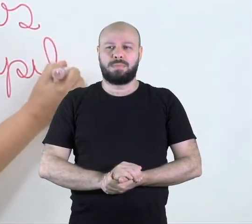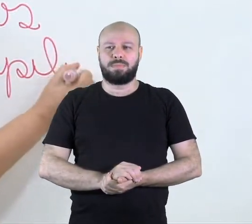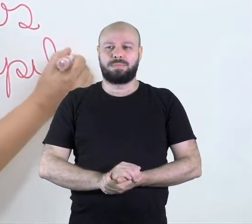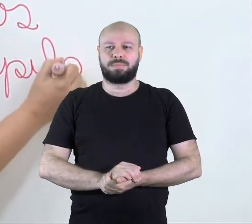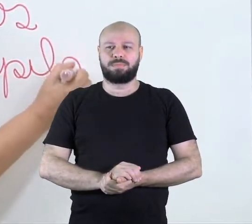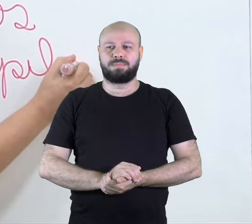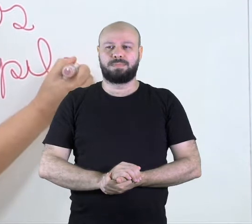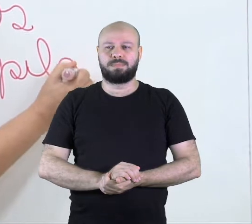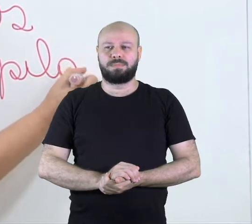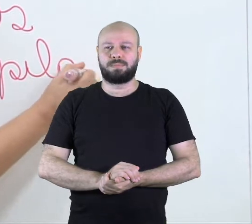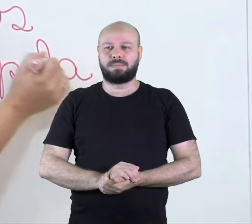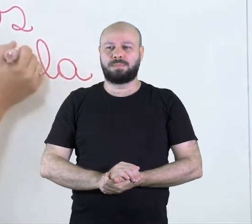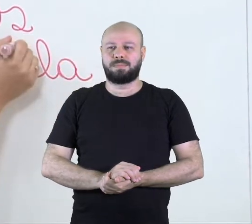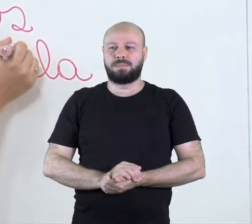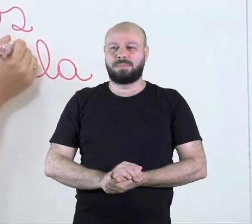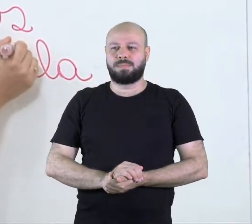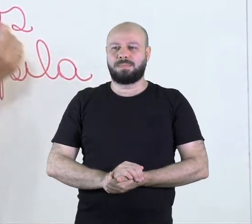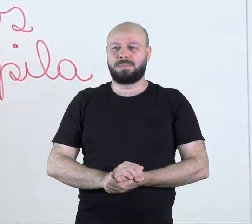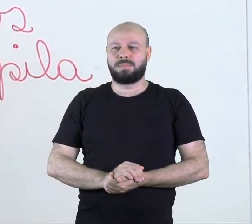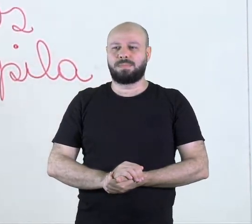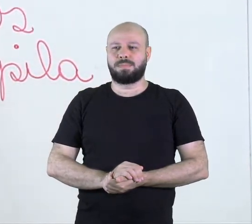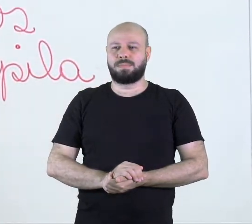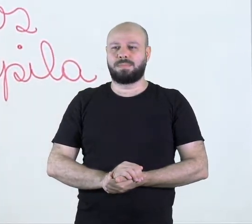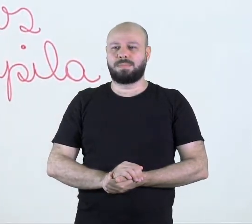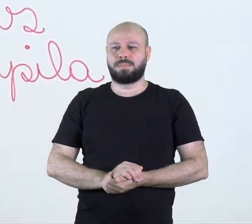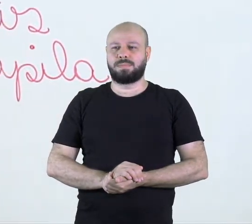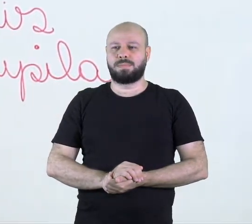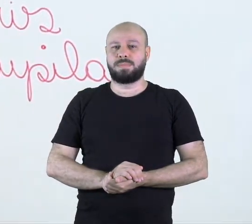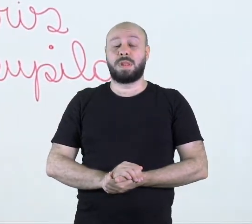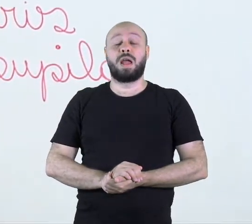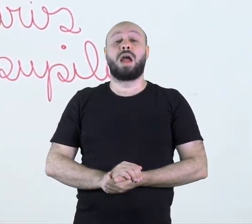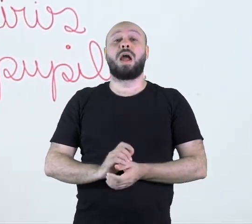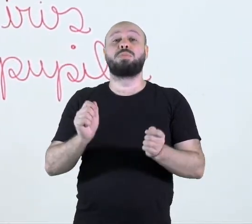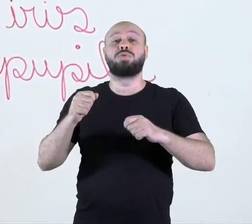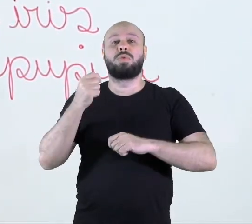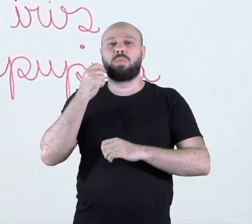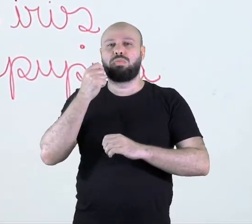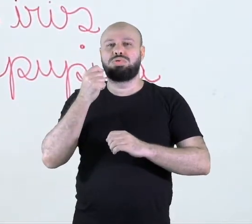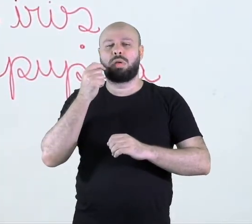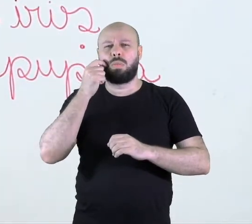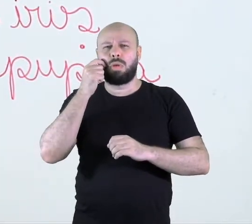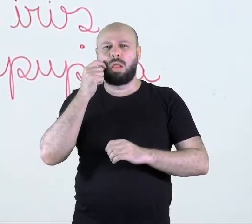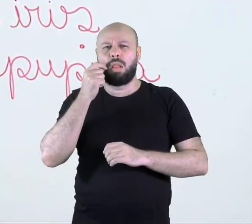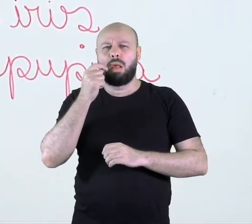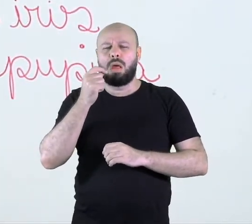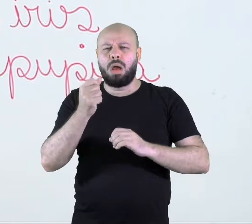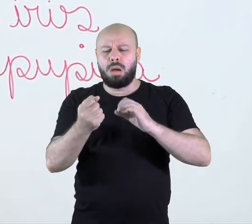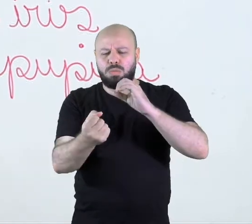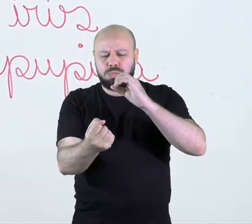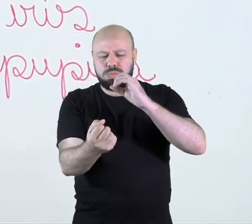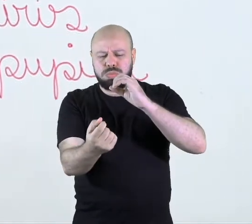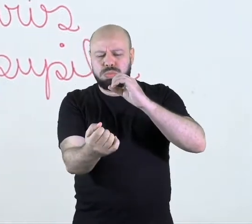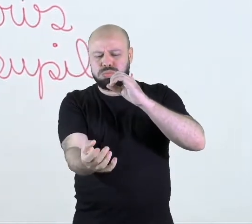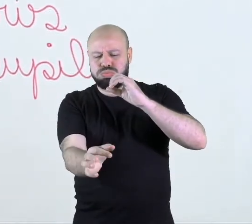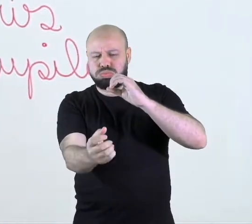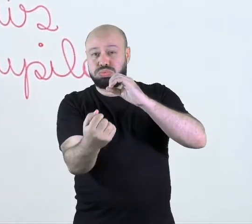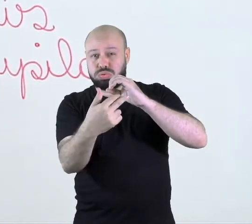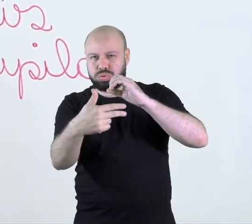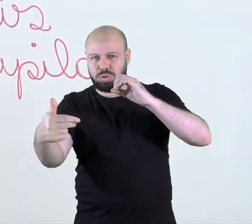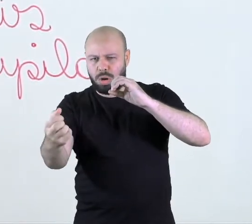eu vejo. Por essa parte aqui, é aonde